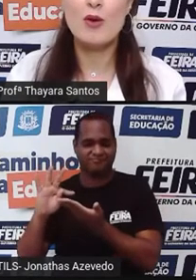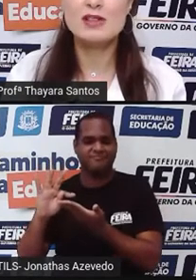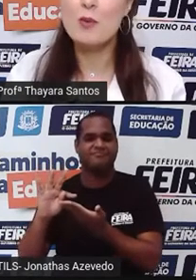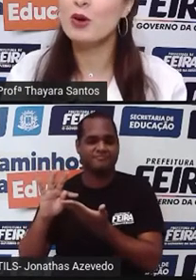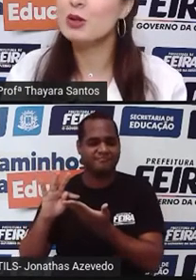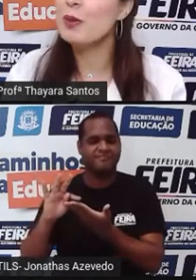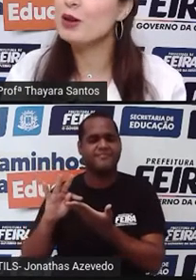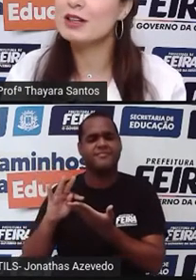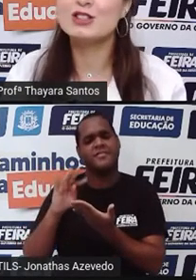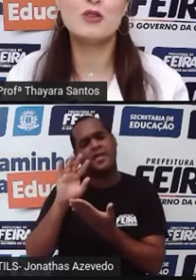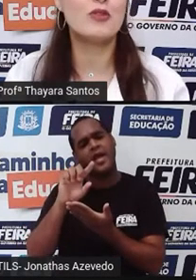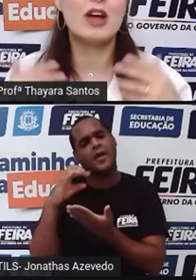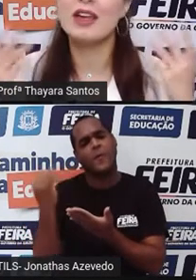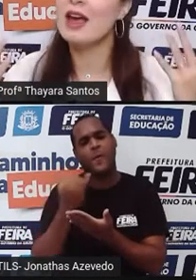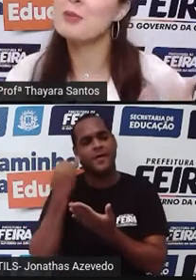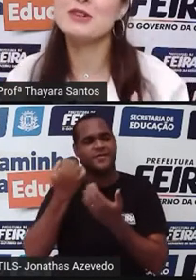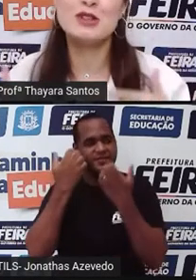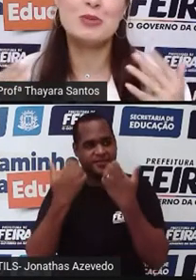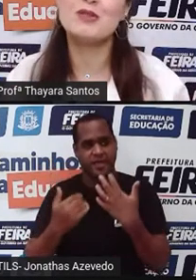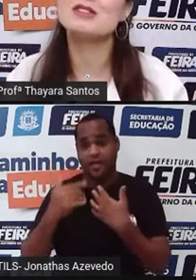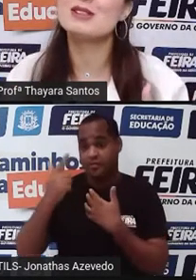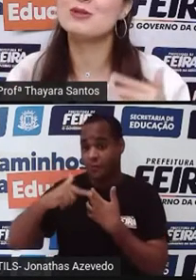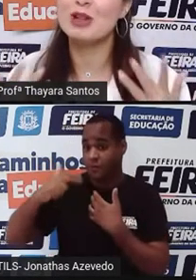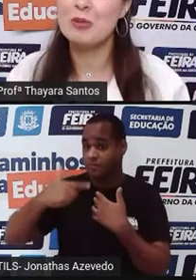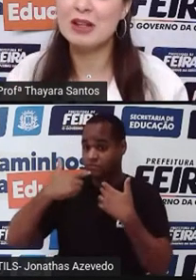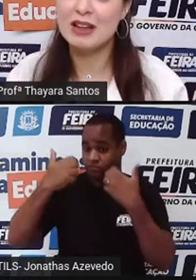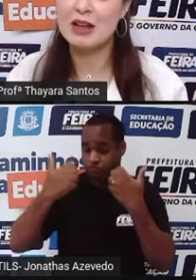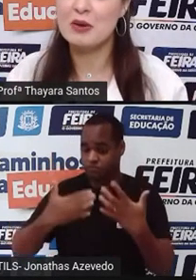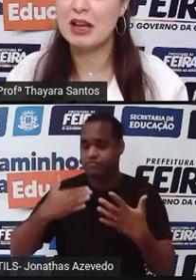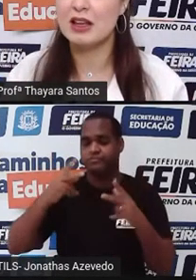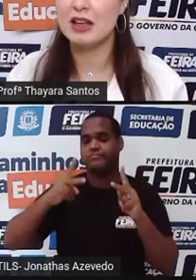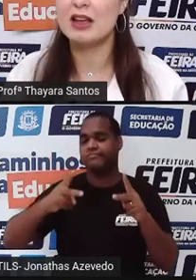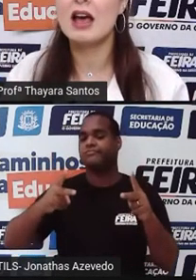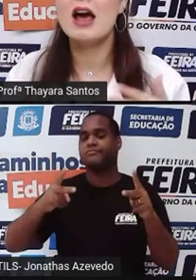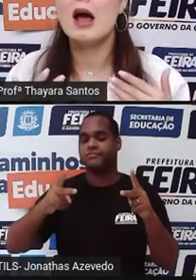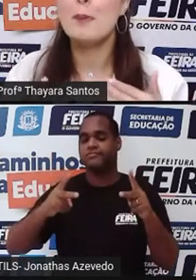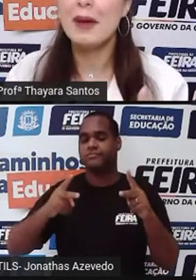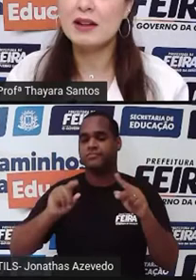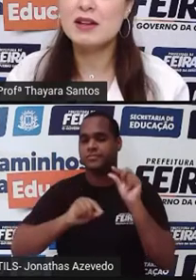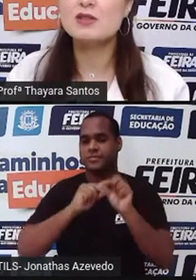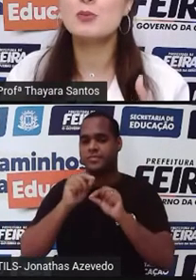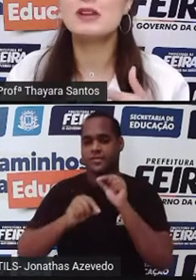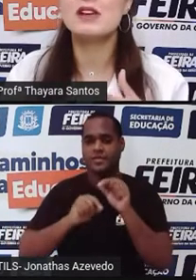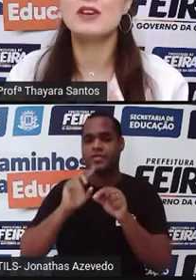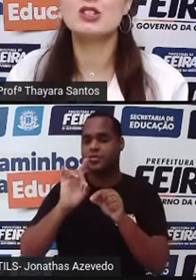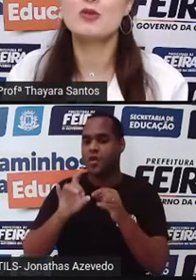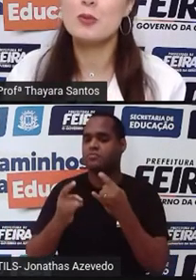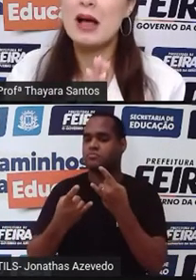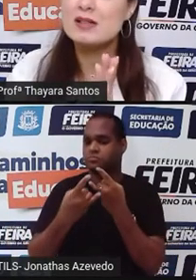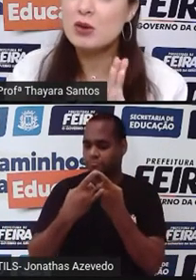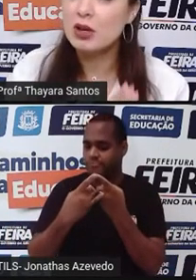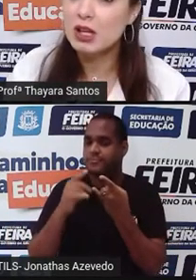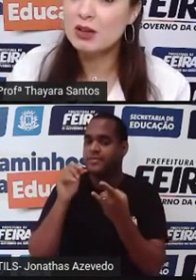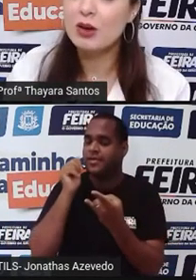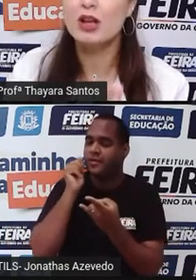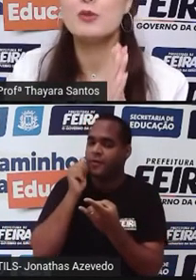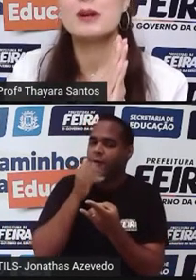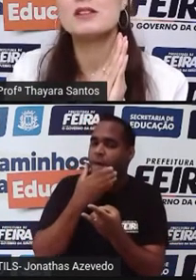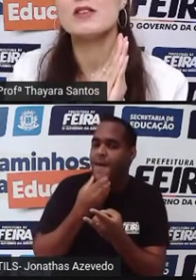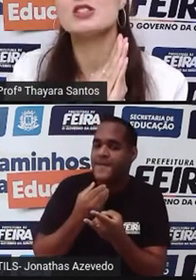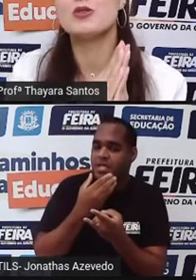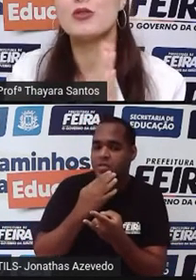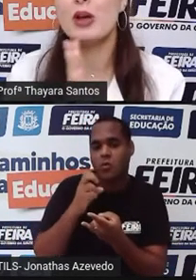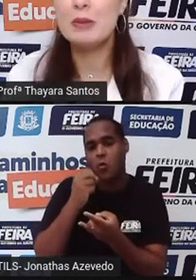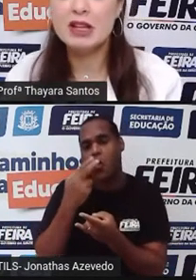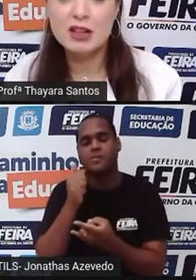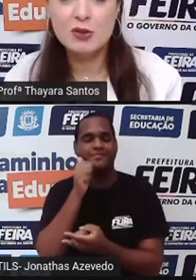uma coisa muito importante que eu vou ficar aqui repetindo para vocês um tempo inteiro é que apenas o preservativo masculino e o